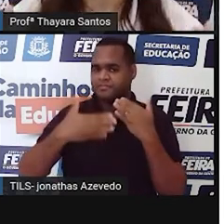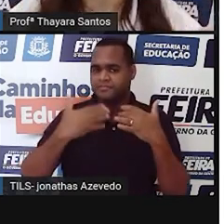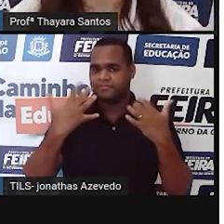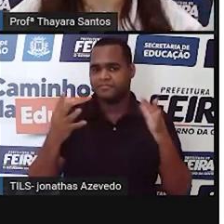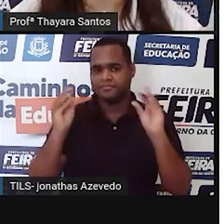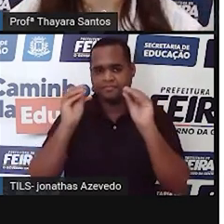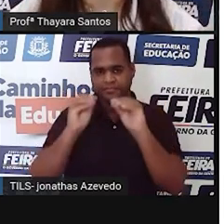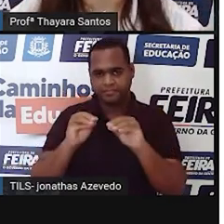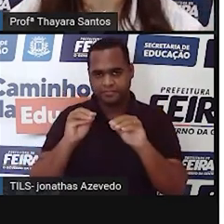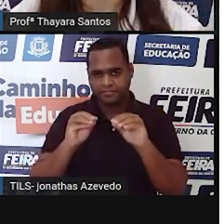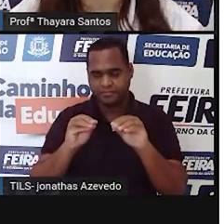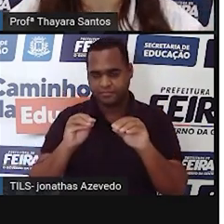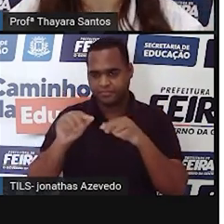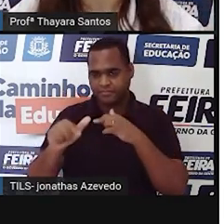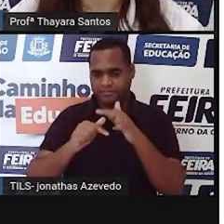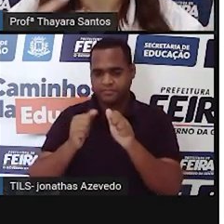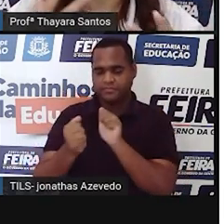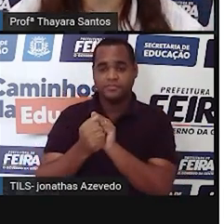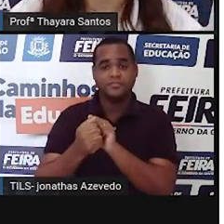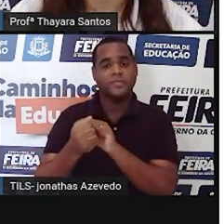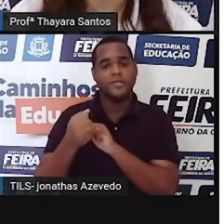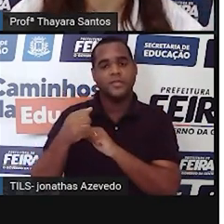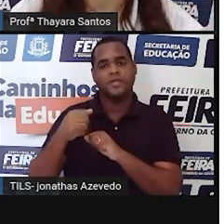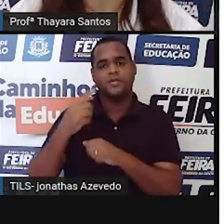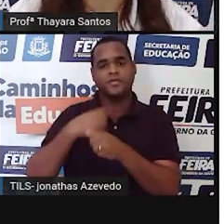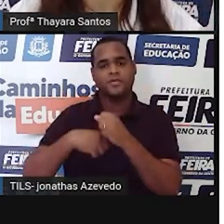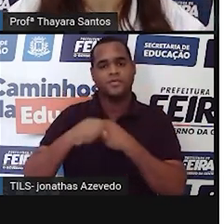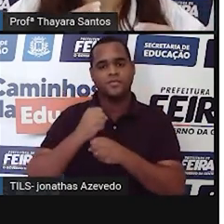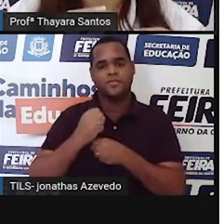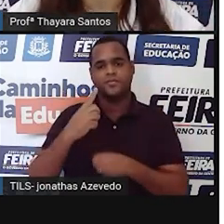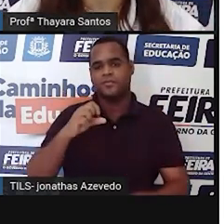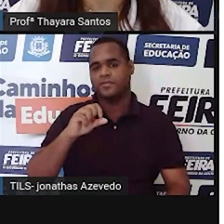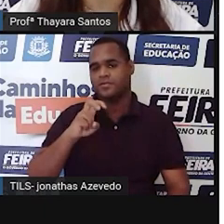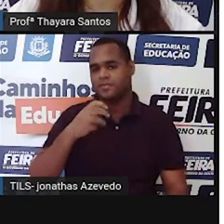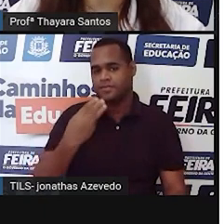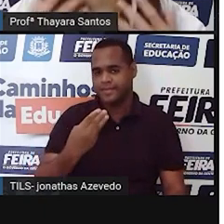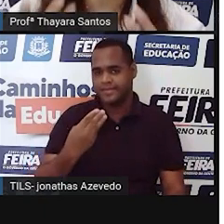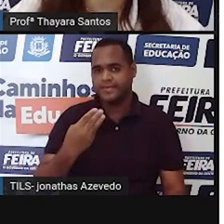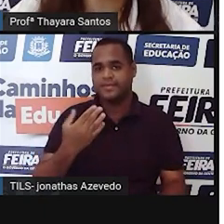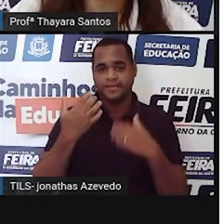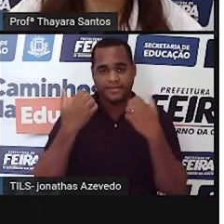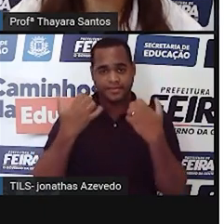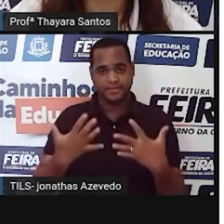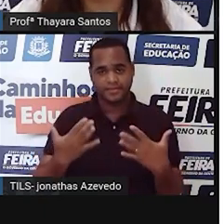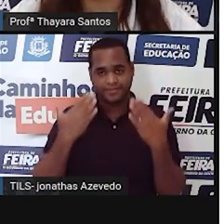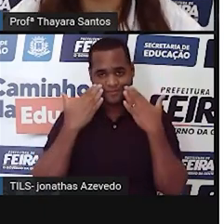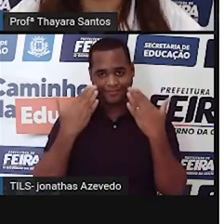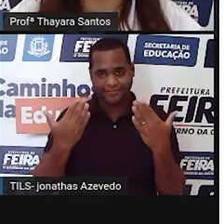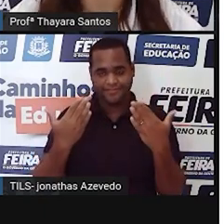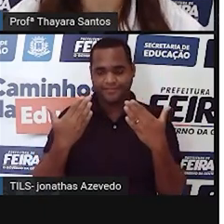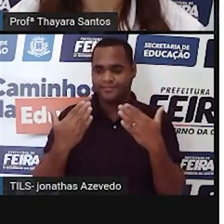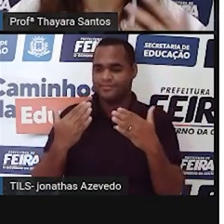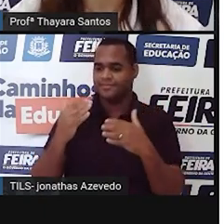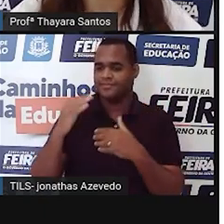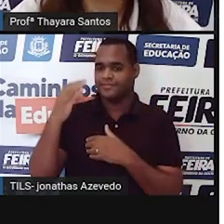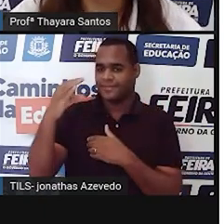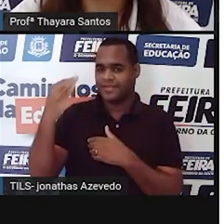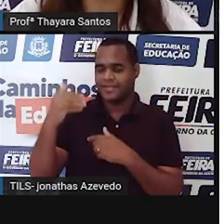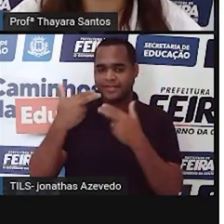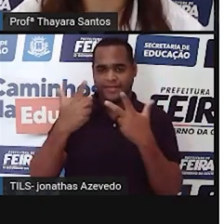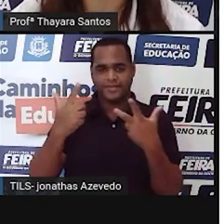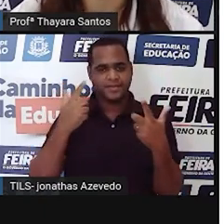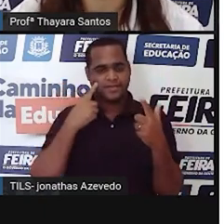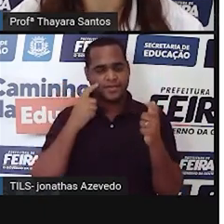publicar um trabalho juntos, os três. Então, em 1953, eles conseguiram apresentar para a comunidade científica as